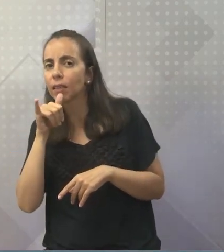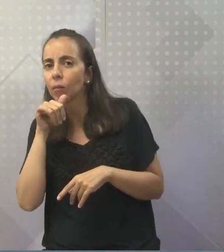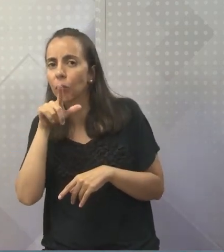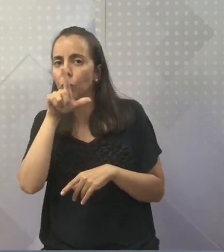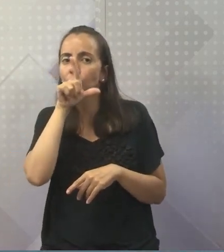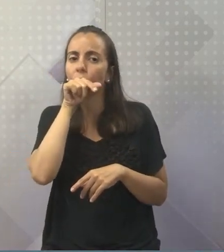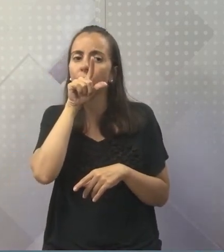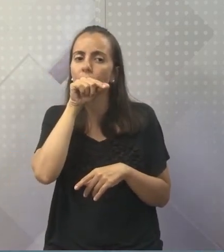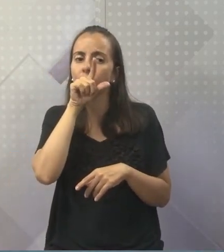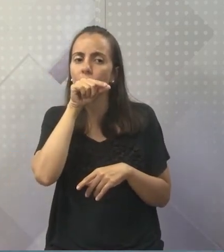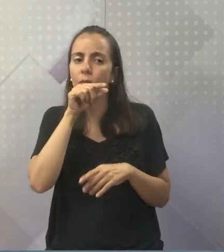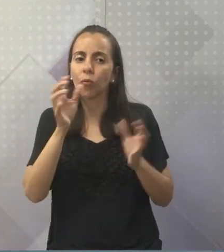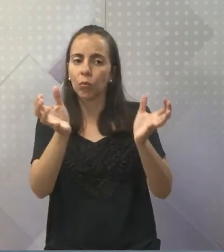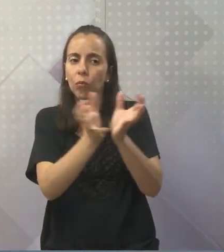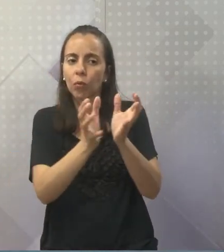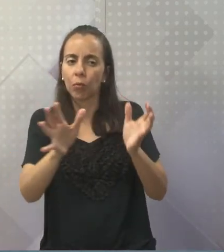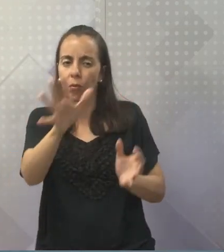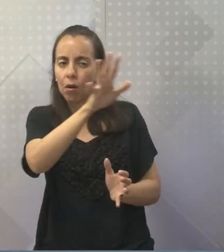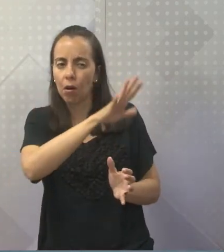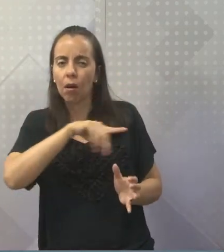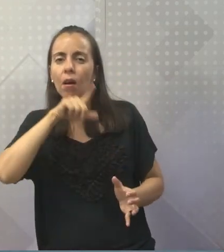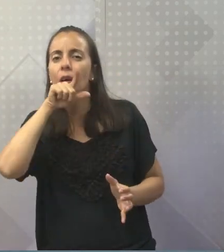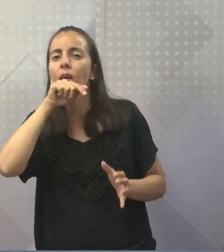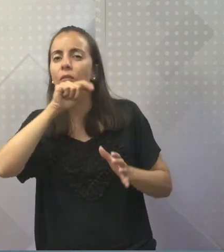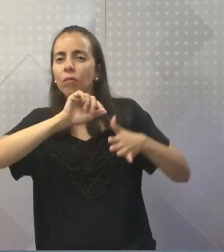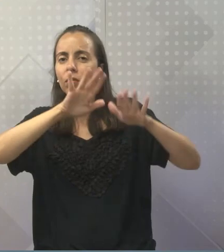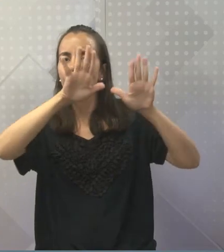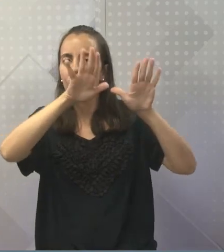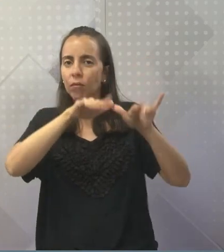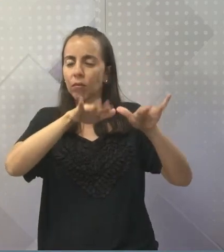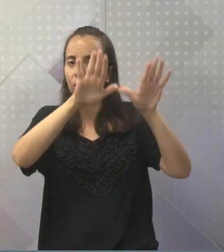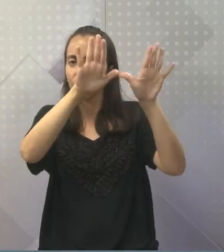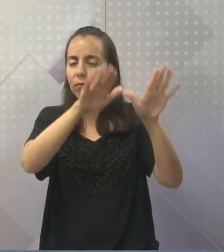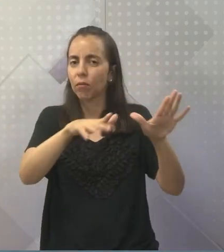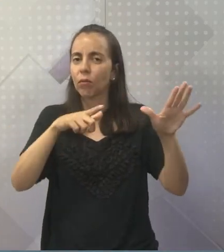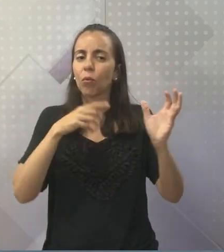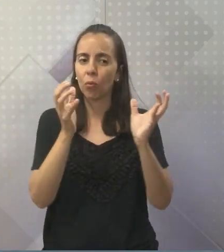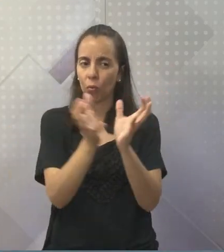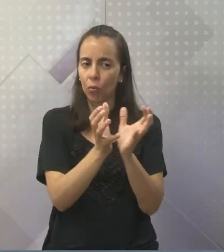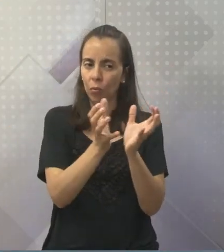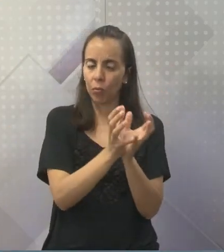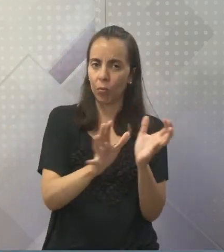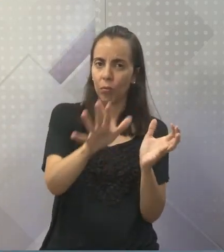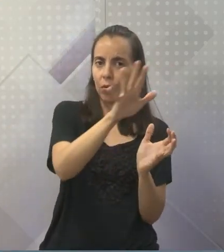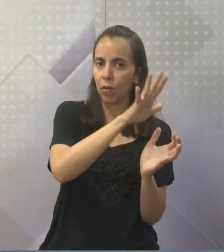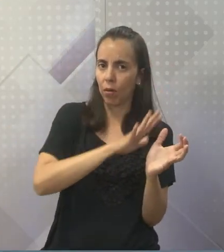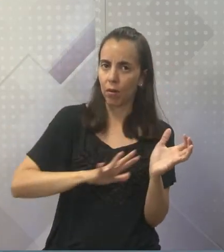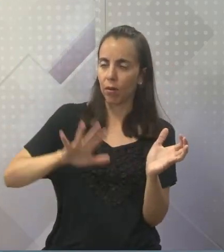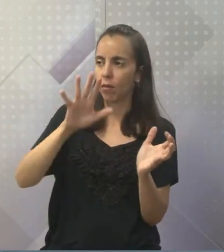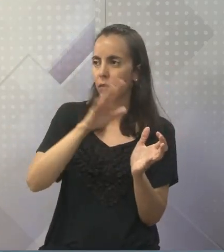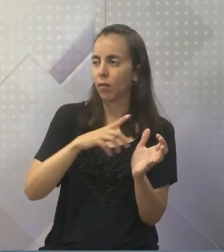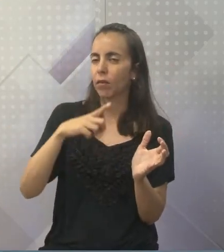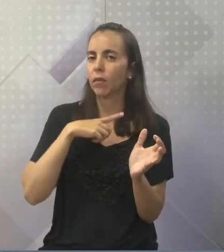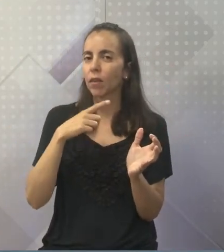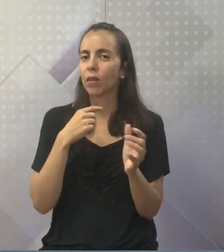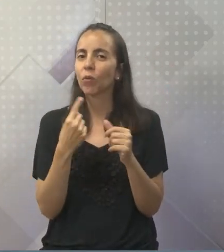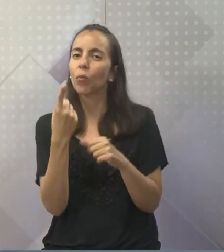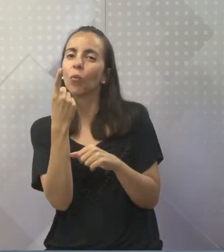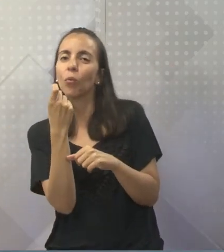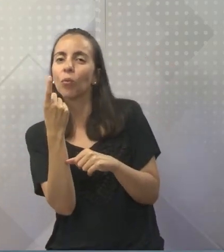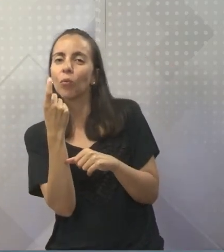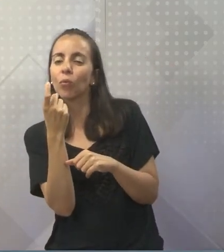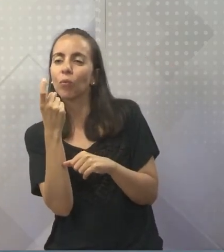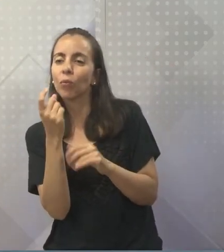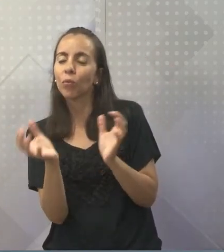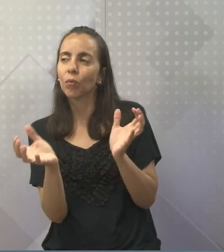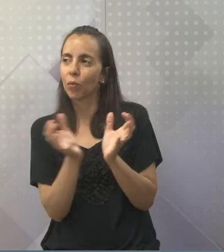viva. Aves. O que é uma ave mesmo, professor? O que é que agrupa todas as aves num só